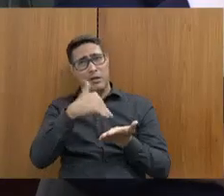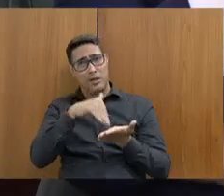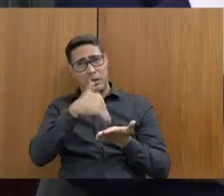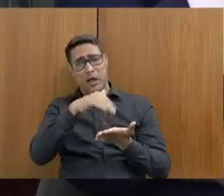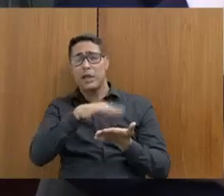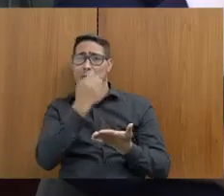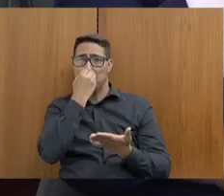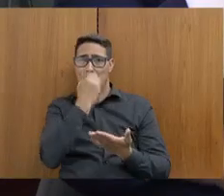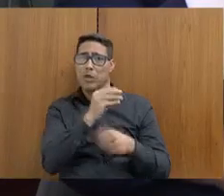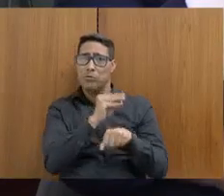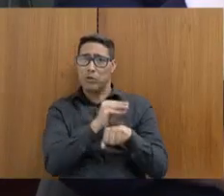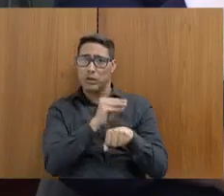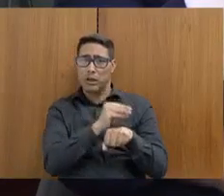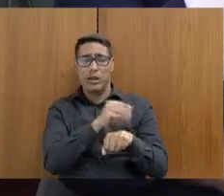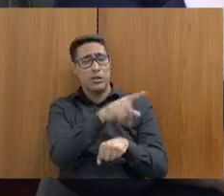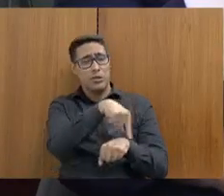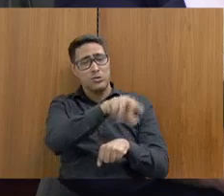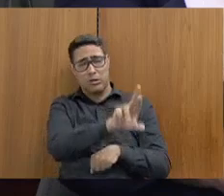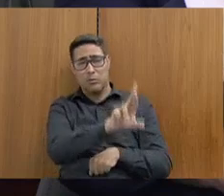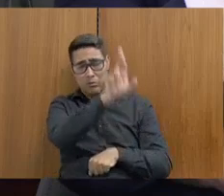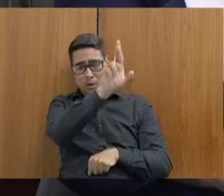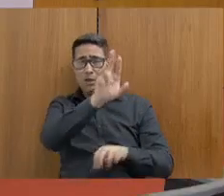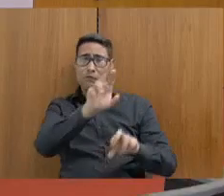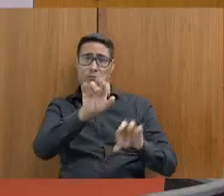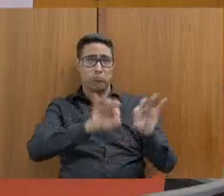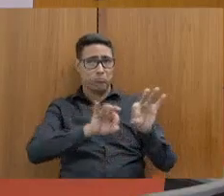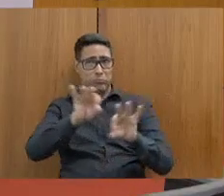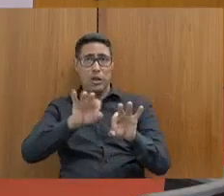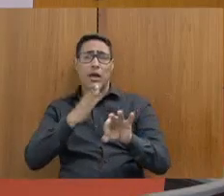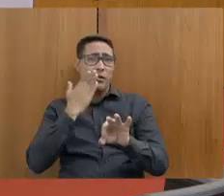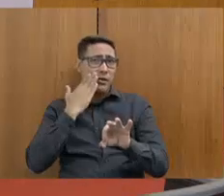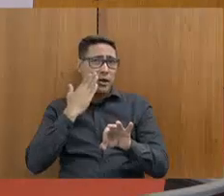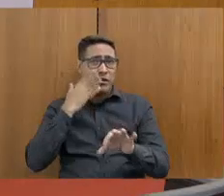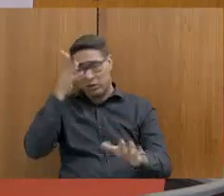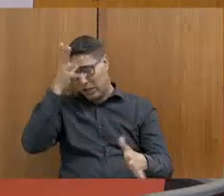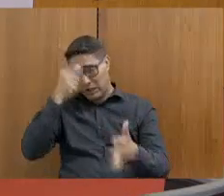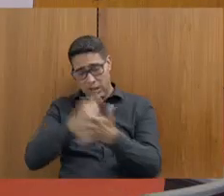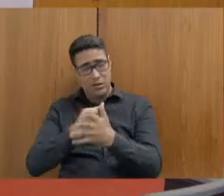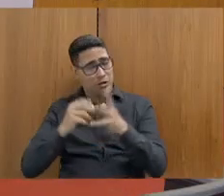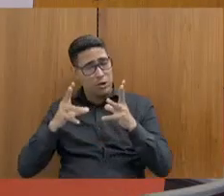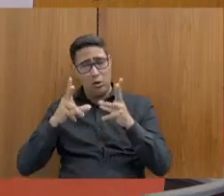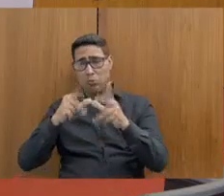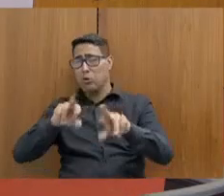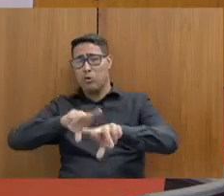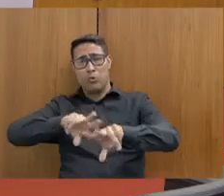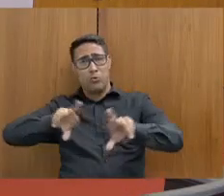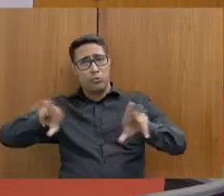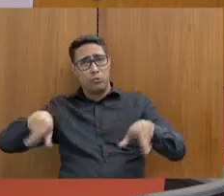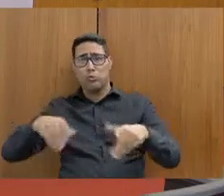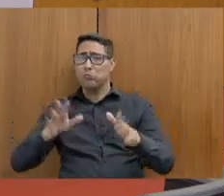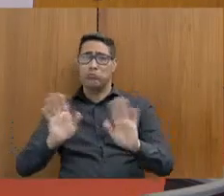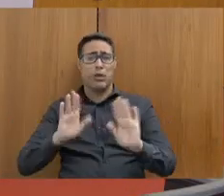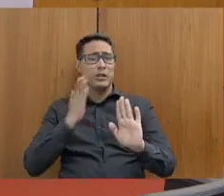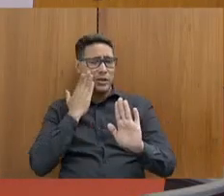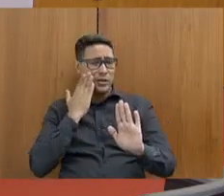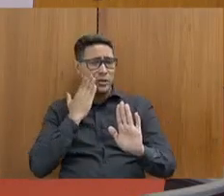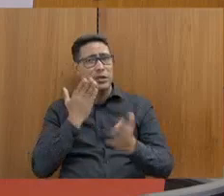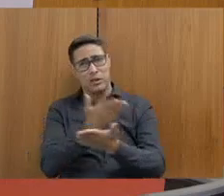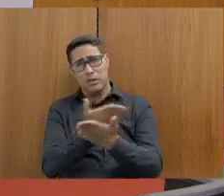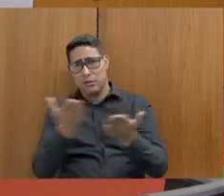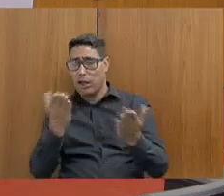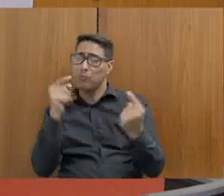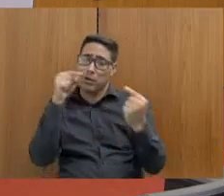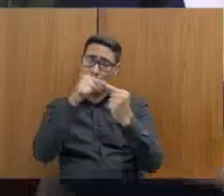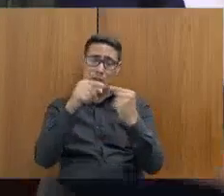disponibilizado, que eu sei que o senhor não tem também o poder de decisão sobre muitas matérias que tramitam em relação à segurança